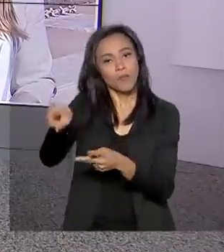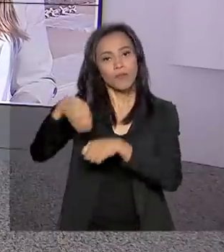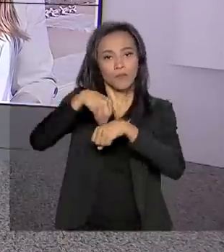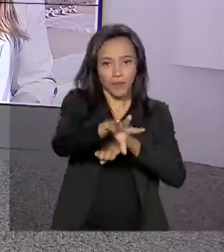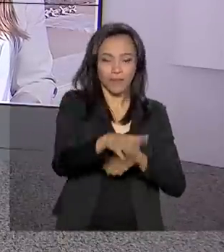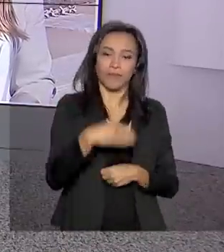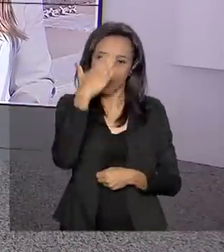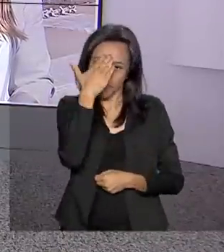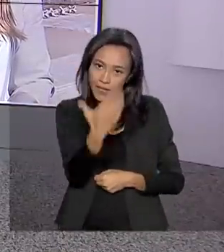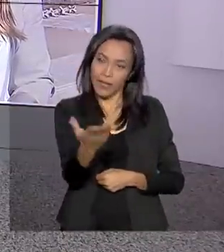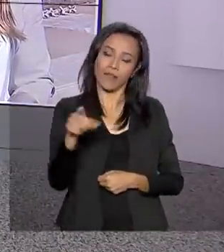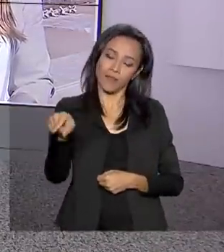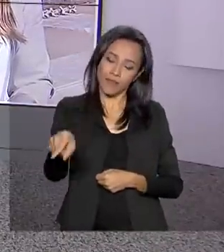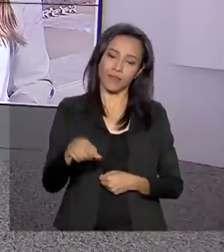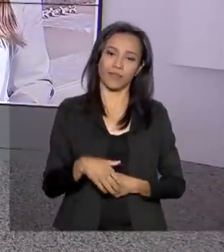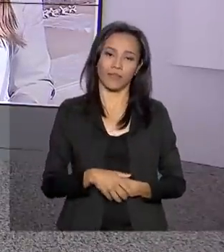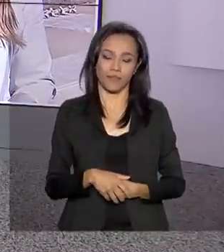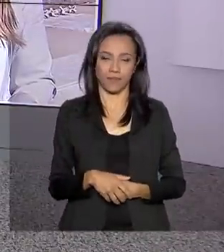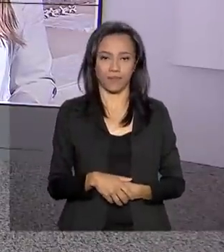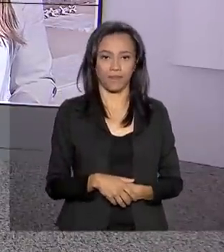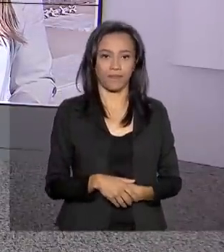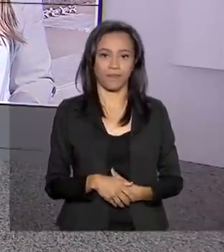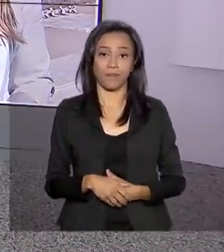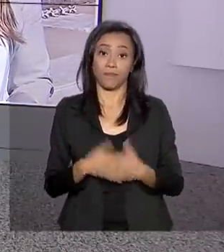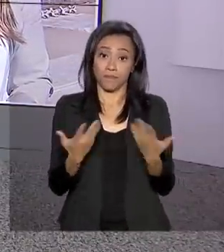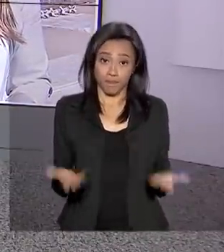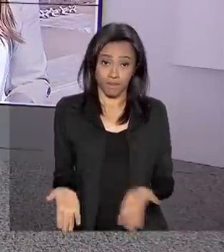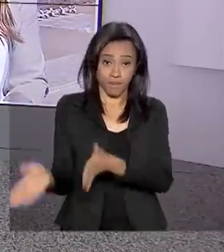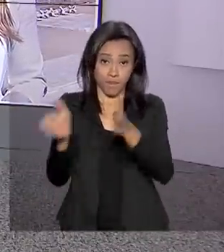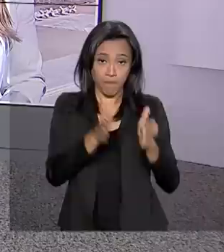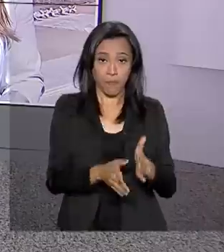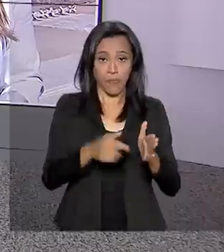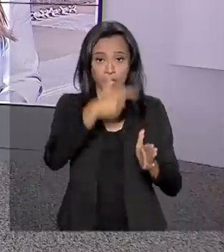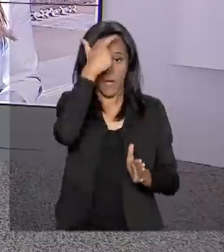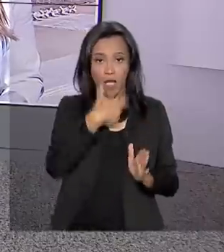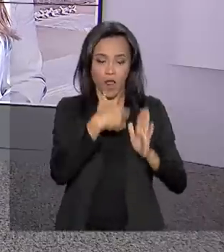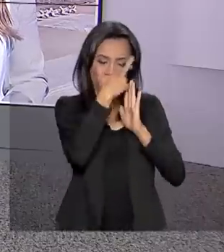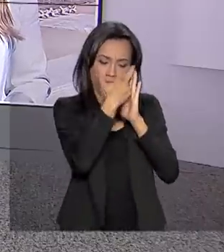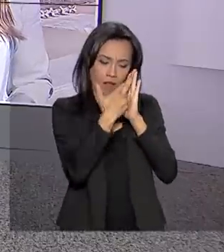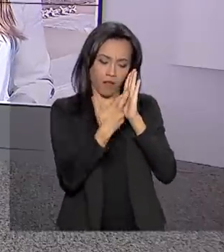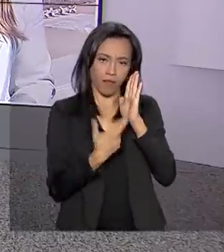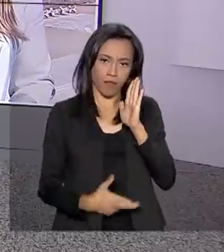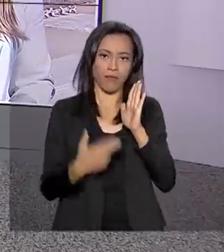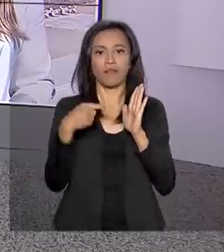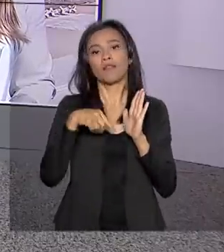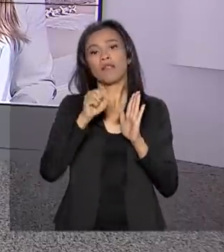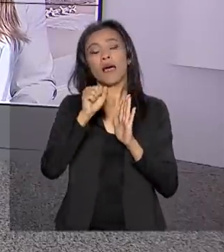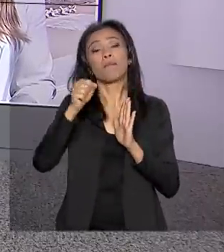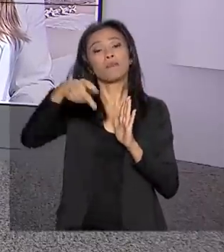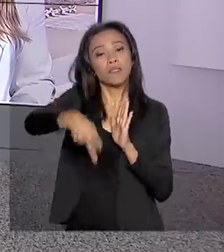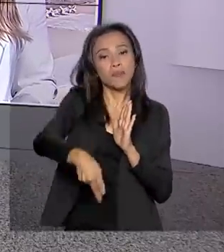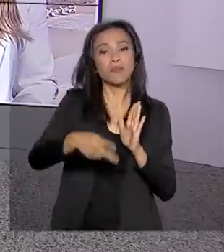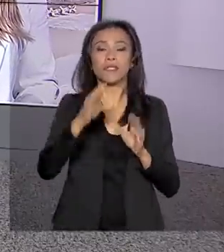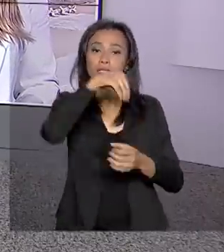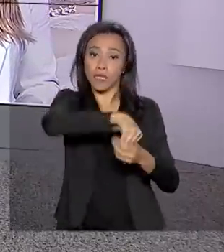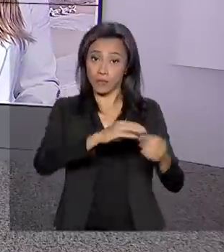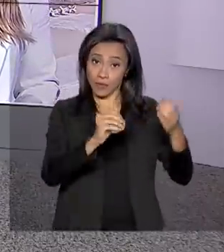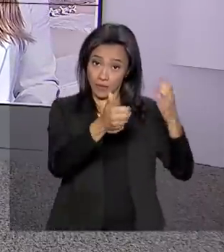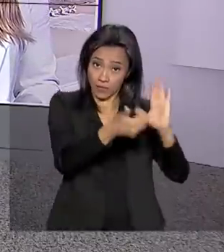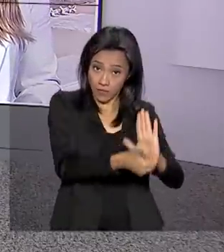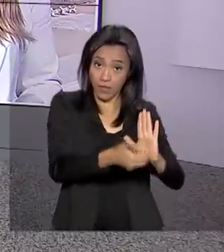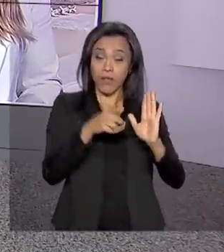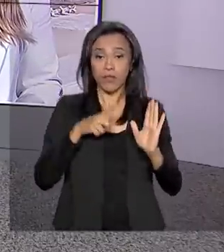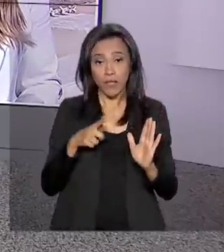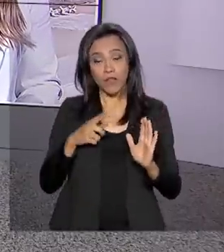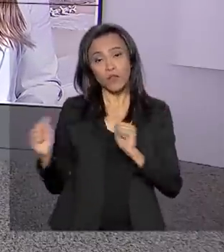Gabi. Muito obrigada. Bom trabalho aí para você. E, olha, o relator da Previdência na Comissão Especial da Câmara esteve com o ministro Paulo Guedes e outros